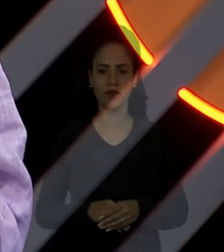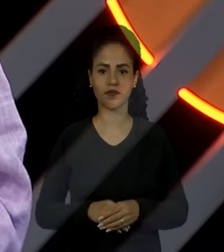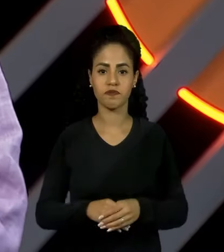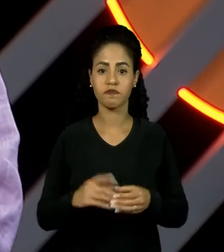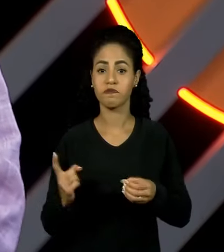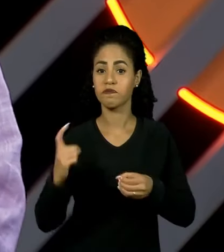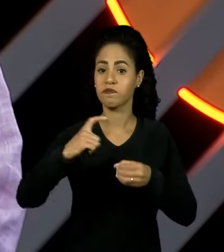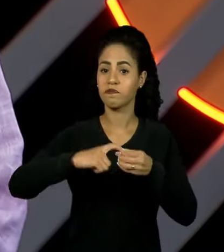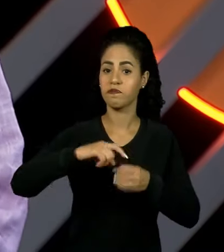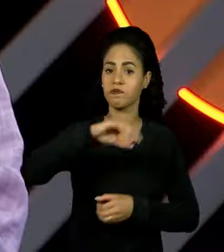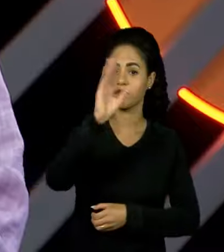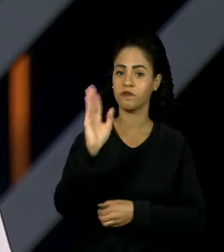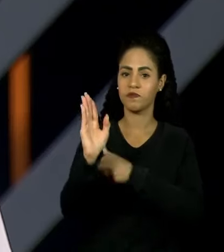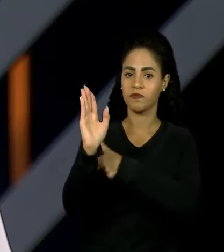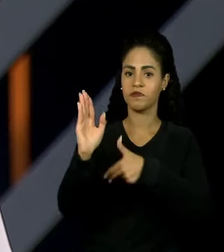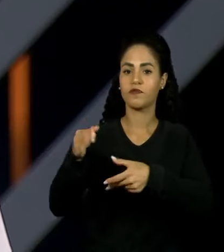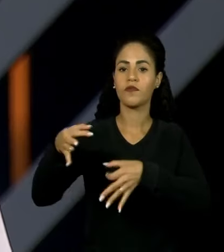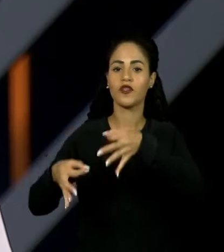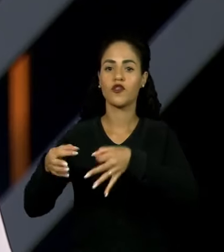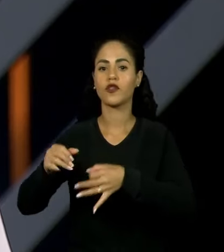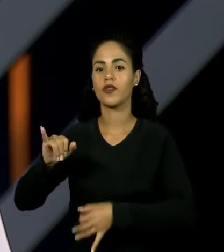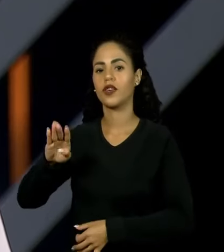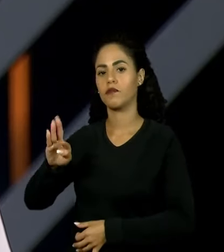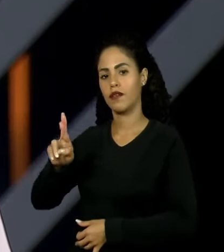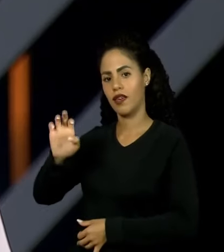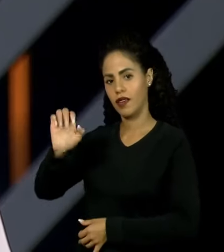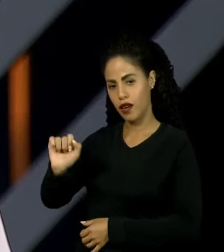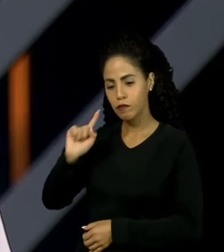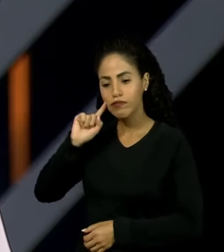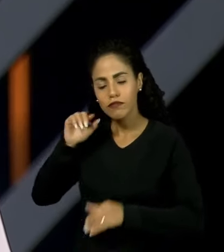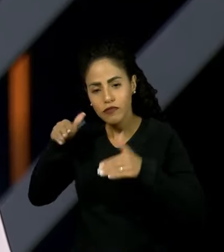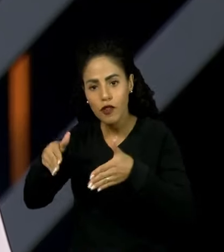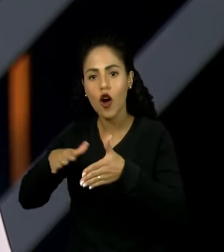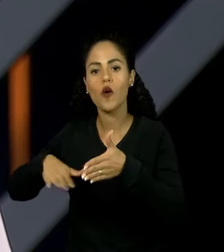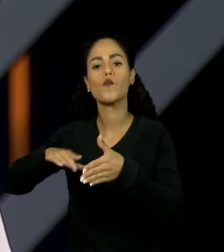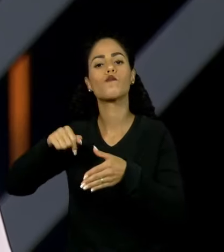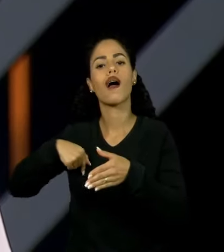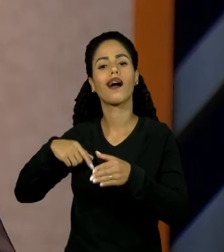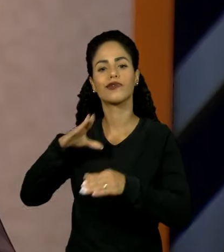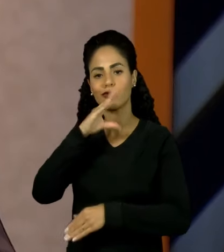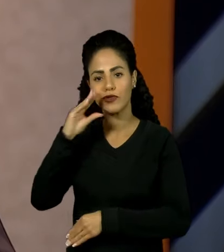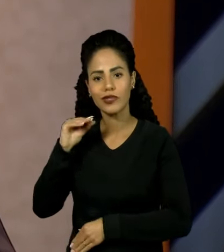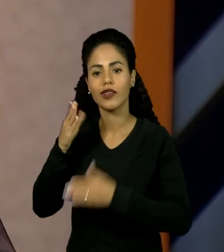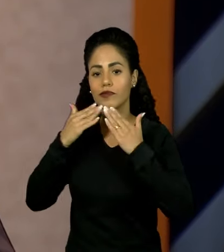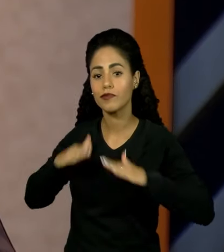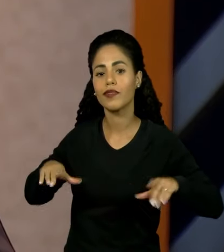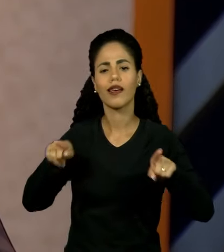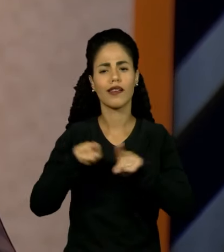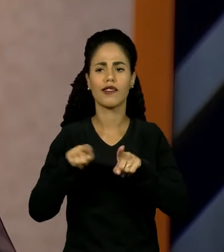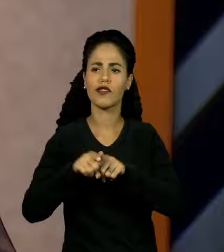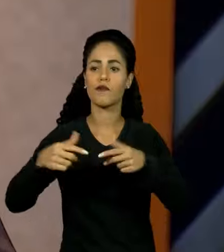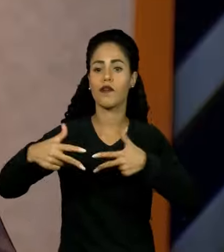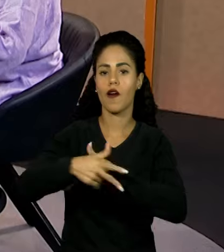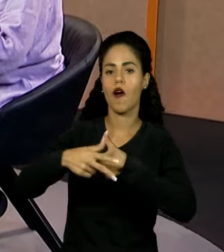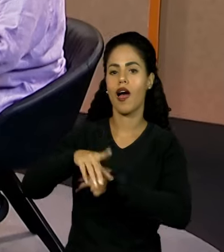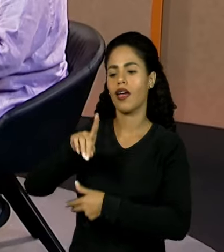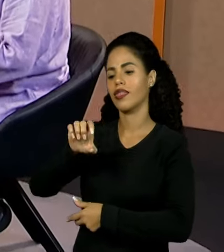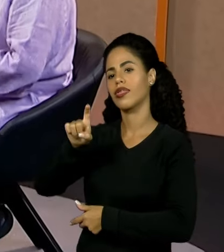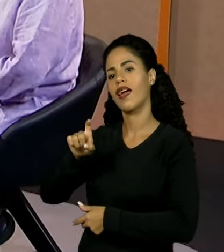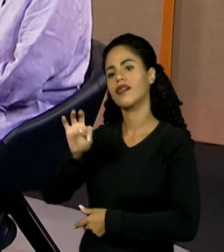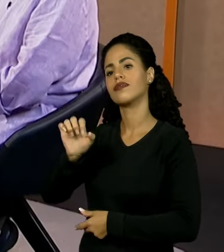Estamos de volta com o Juiz Iberê Dias, da Vara de Infância e Juventude, e o rapper Dexter.